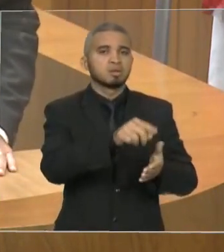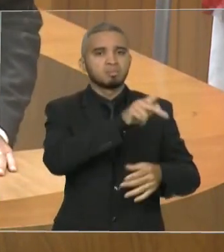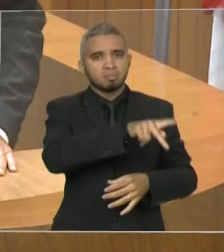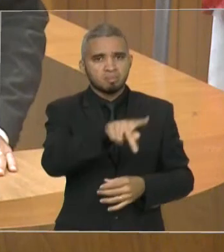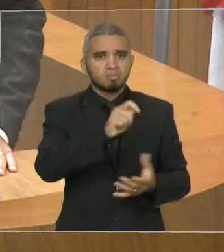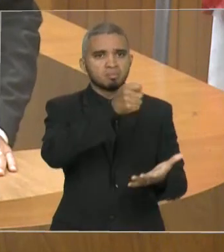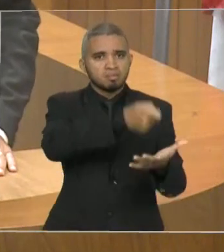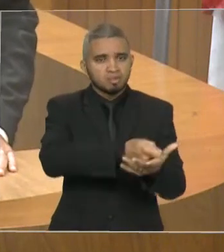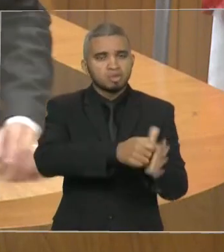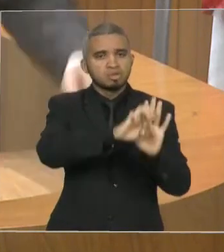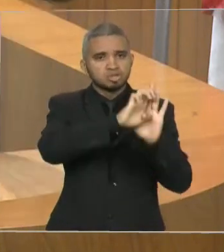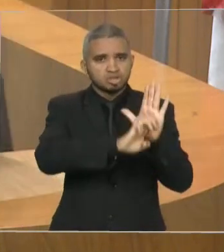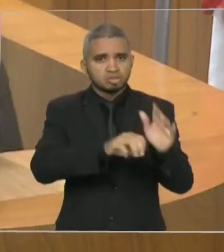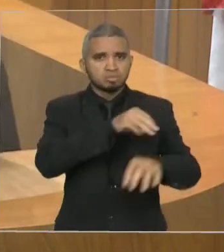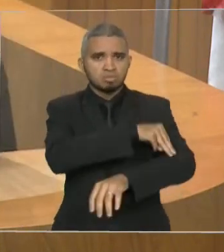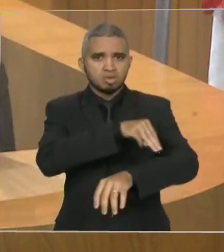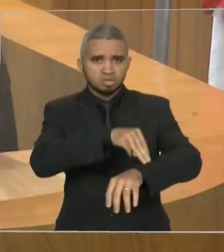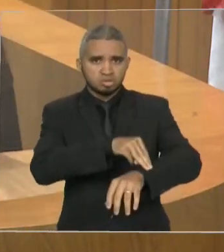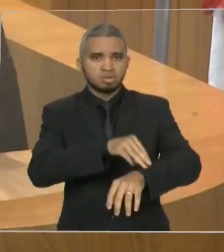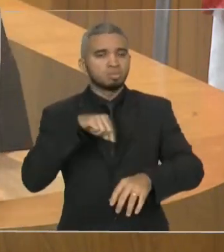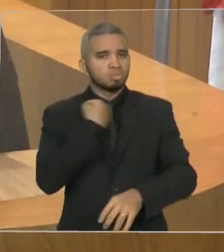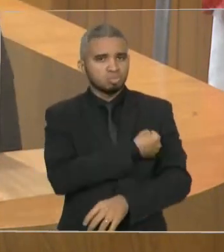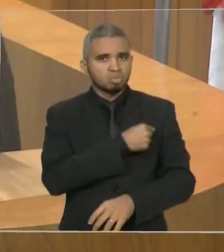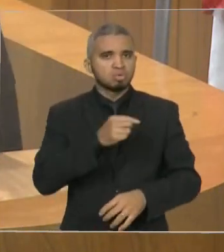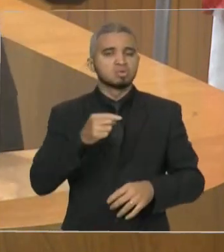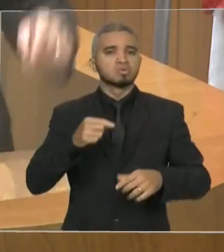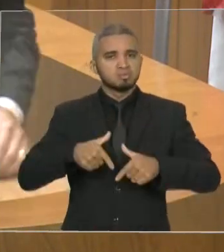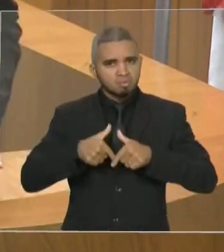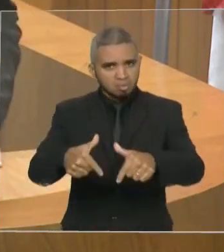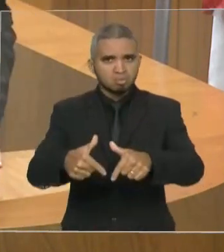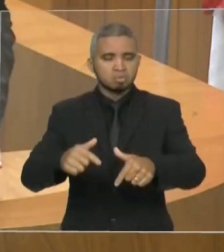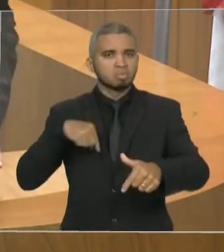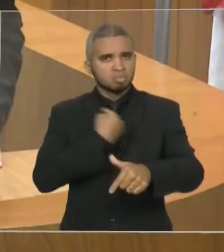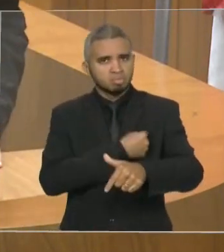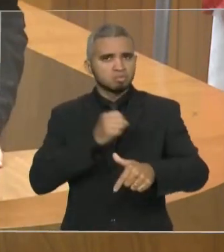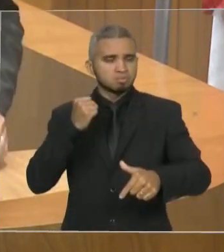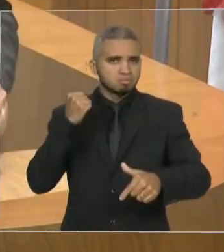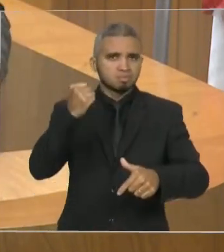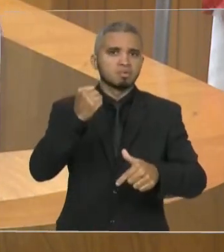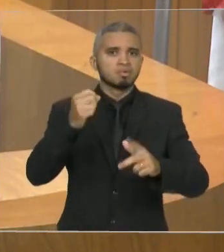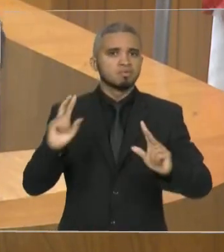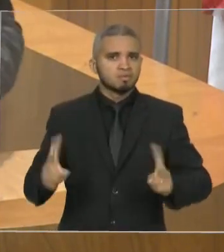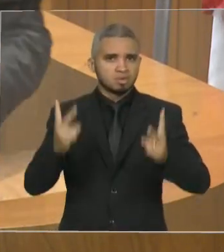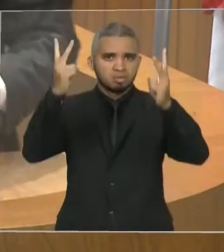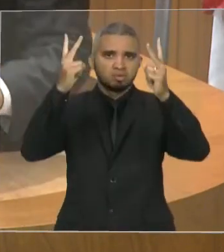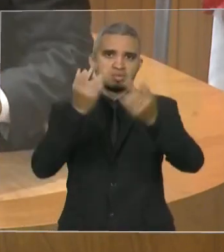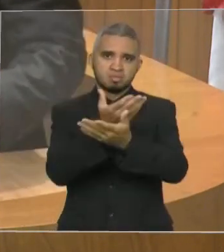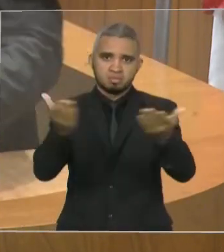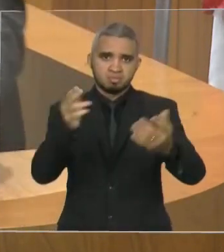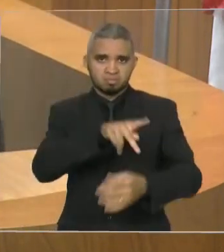pelo Estatuto do Magistério. Vamos em frente, vamos à luta e vamos à vitória, professores do Maranhão.